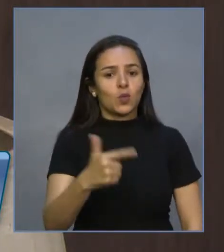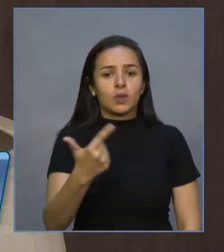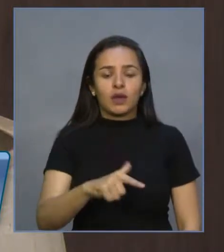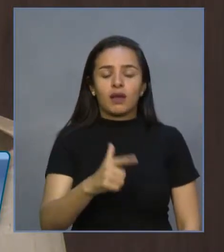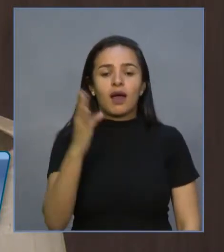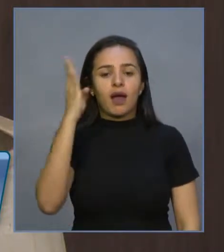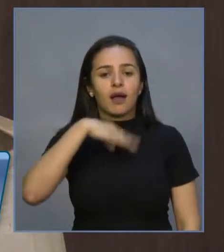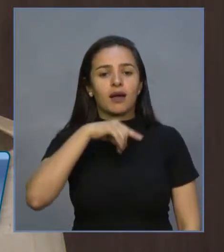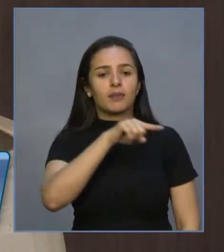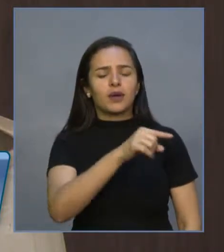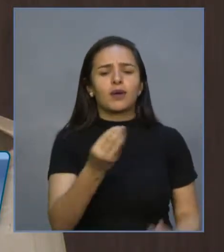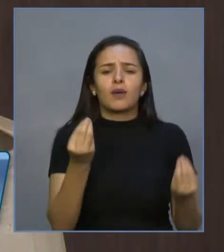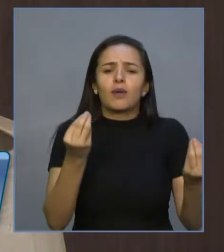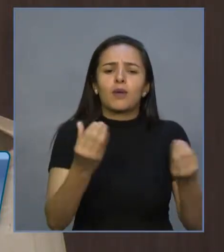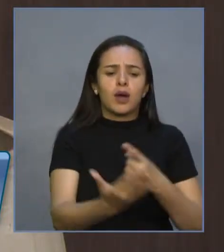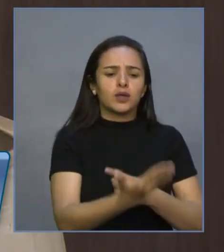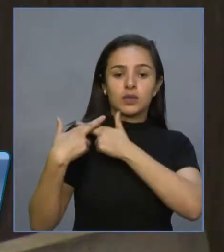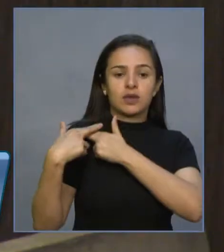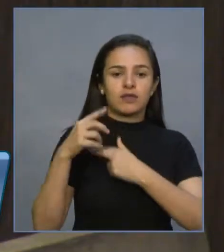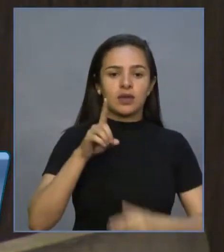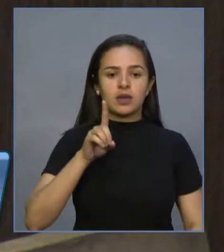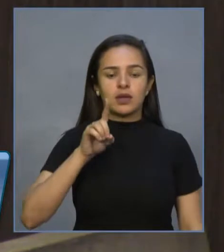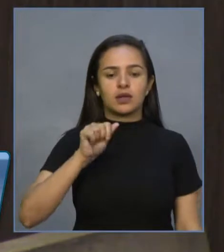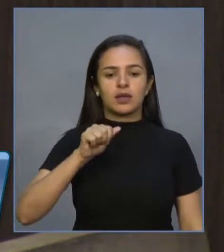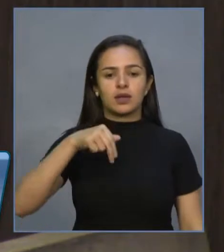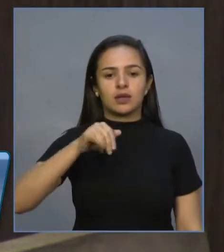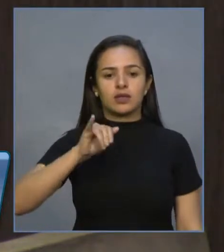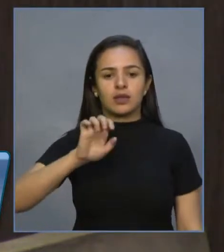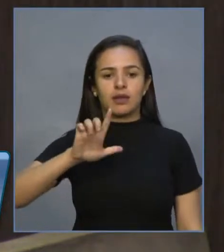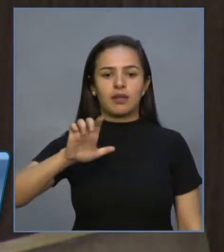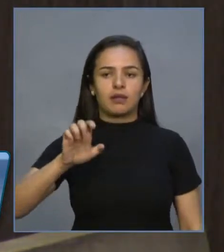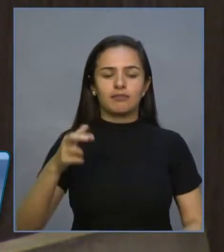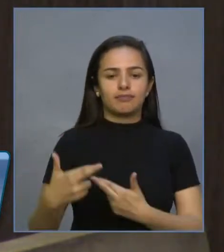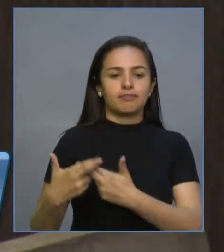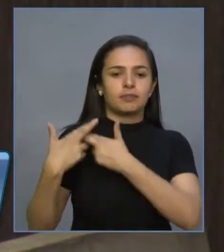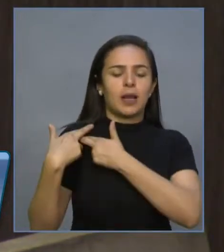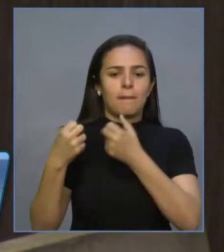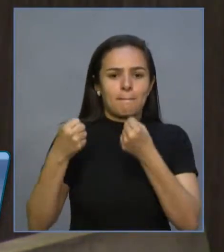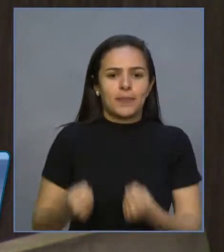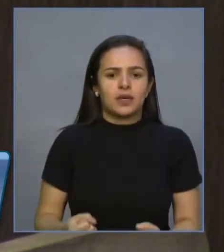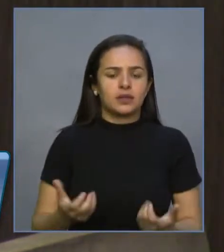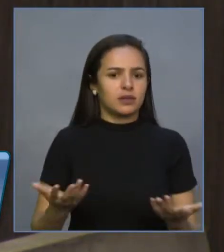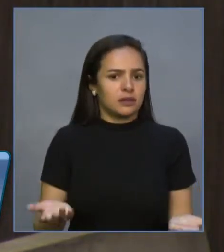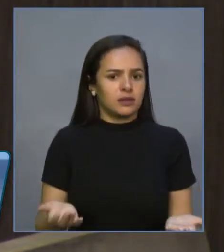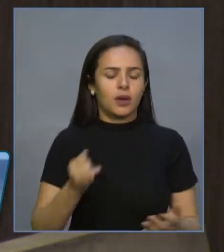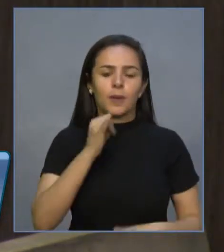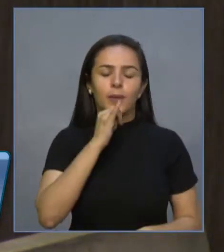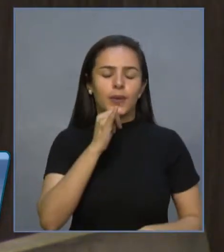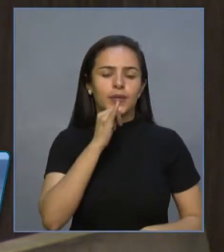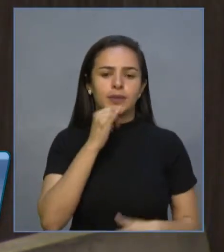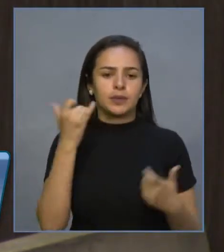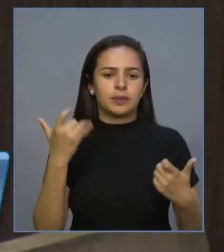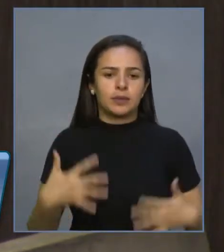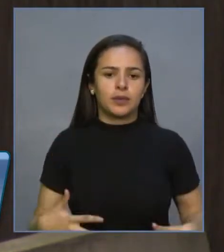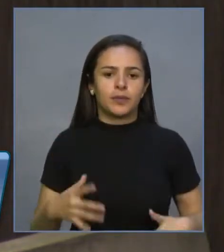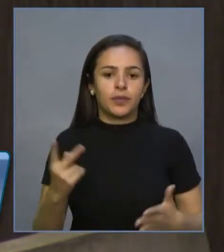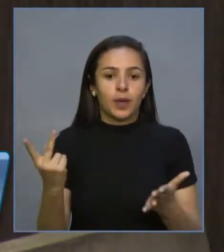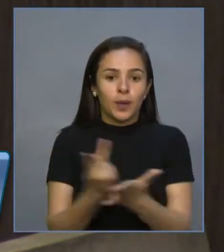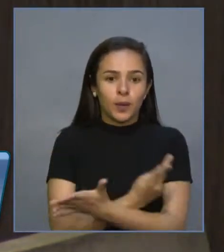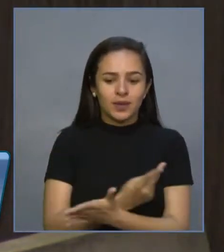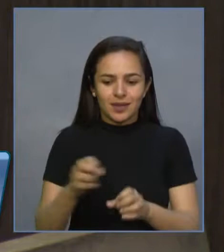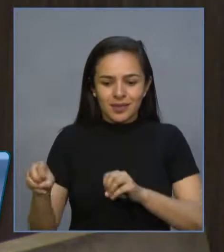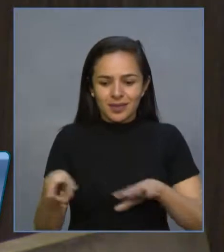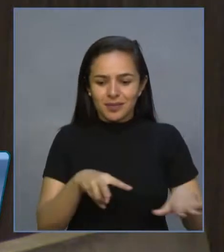isso não está sendo atendido. Por exemplo, em casos extremos, como o dessa semana,